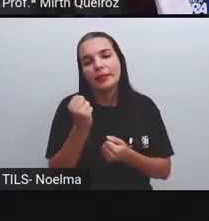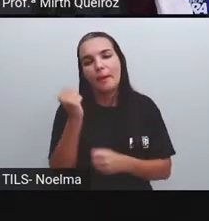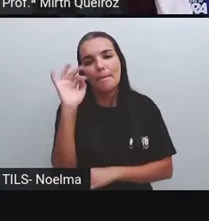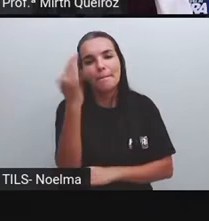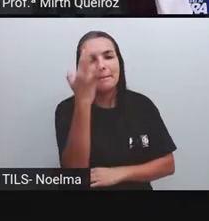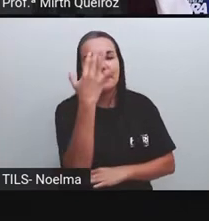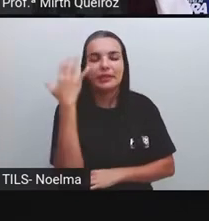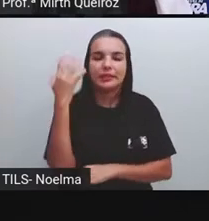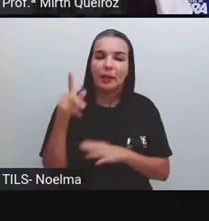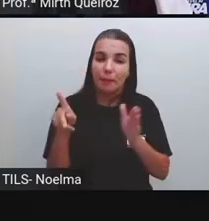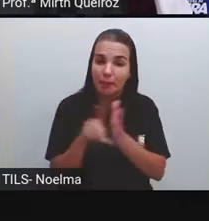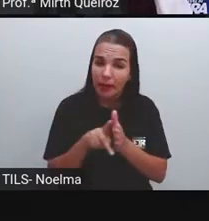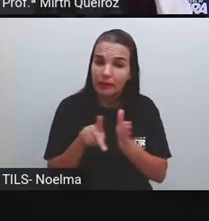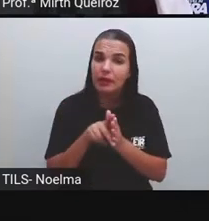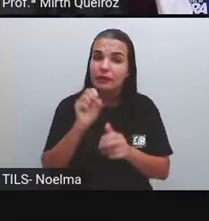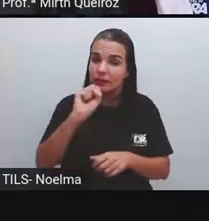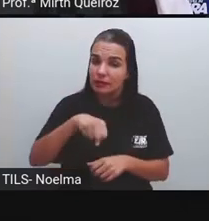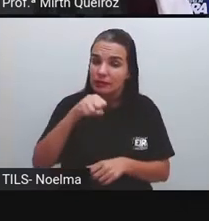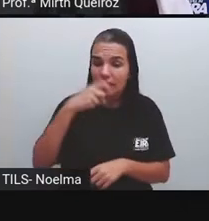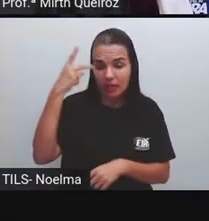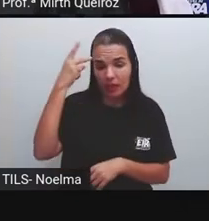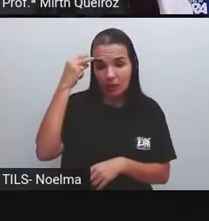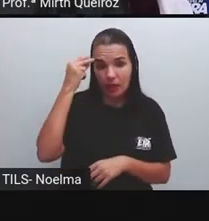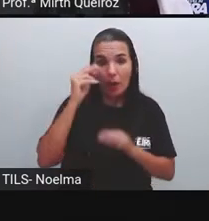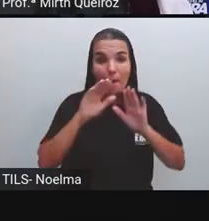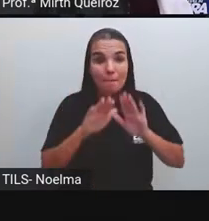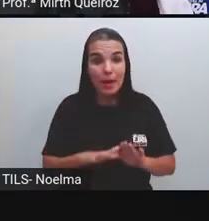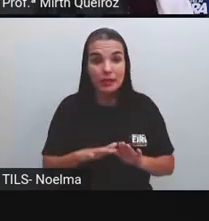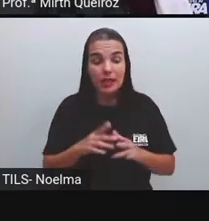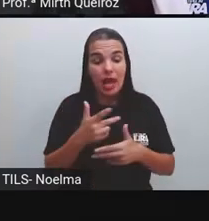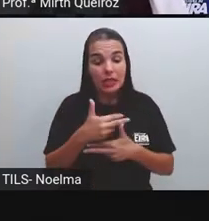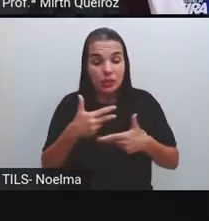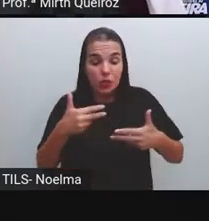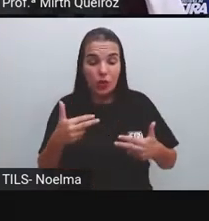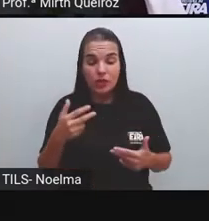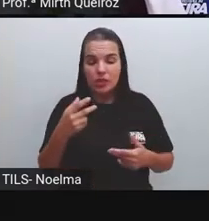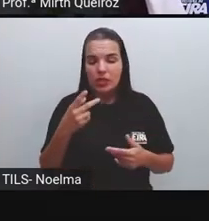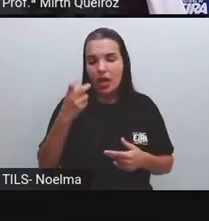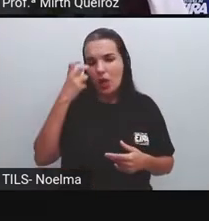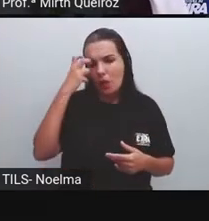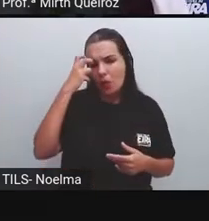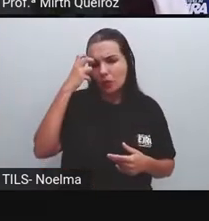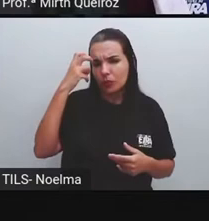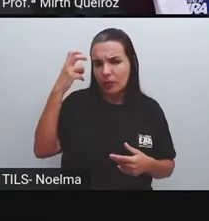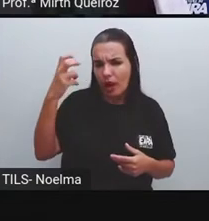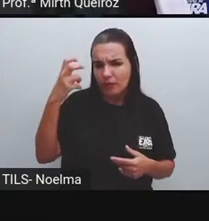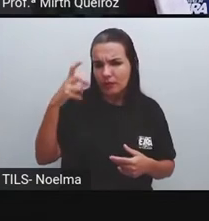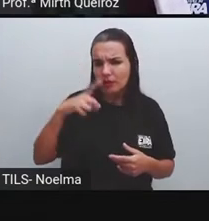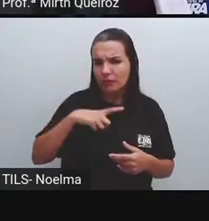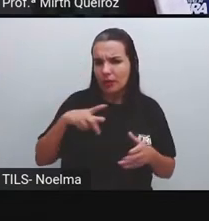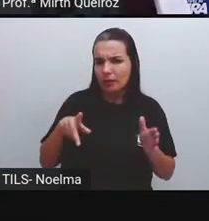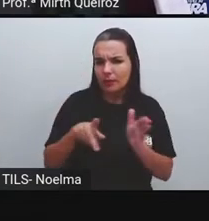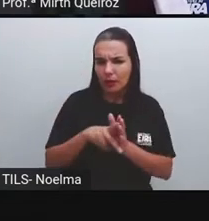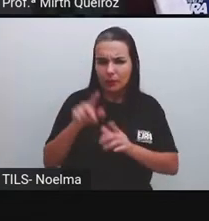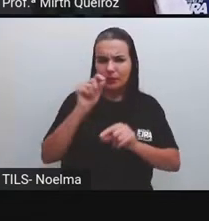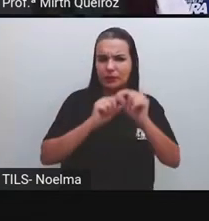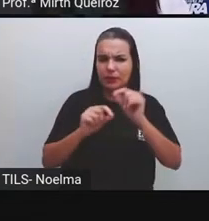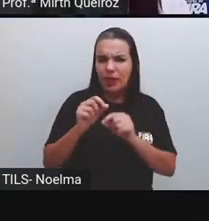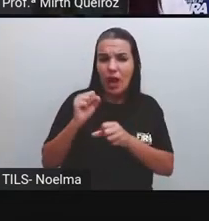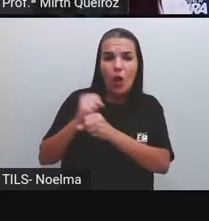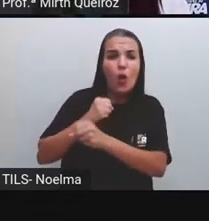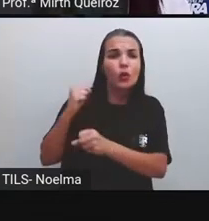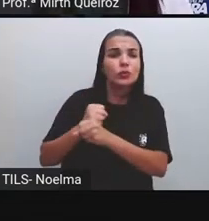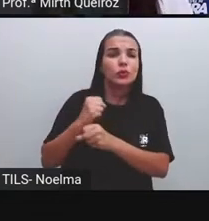elementos naturais, certo? Já os elementos culturais, ou também chamados de elementos humanizados, são aqueles que são